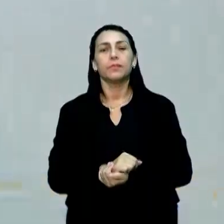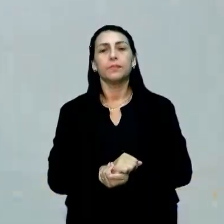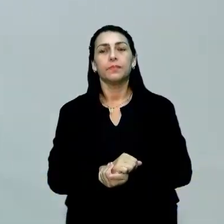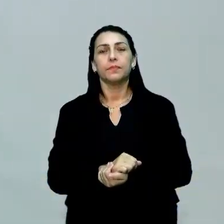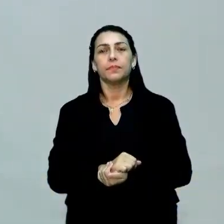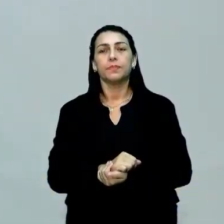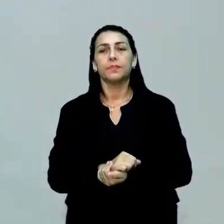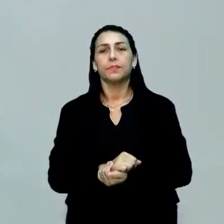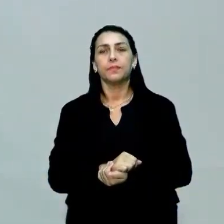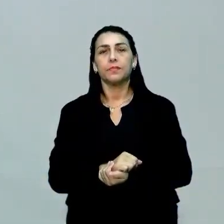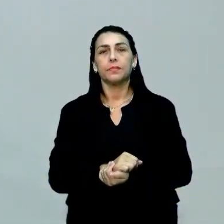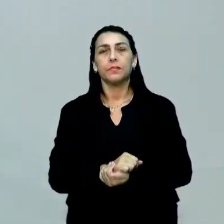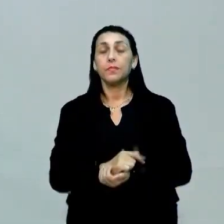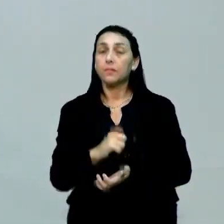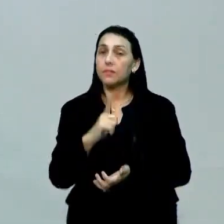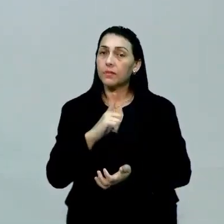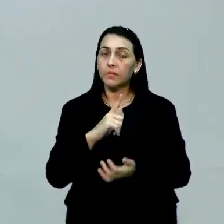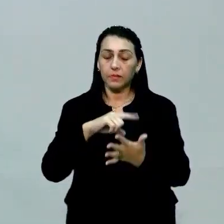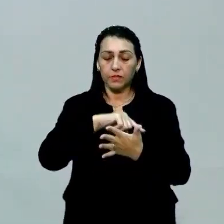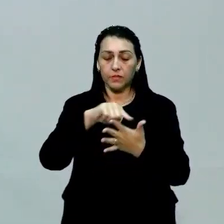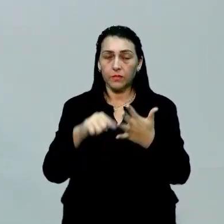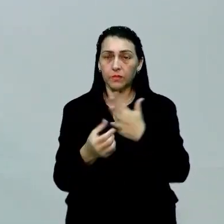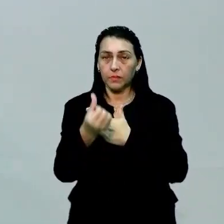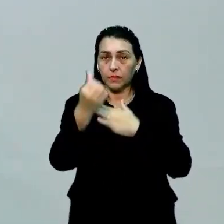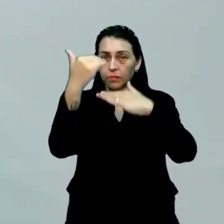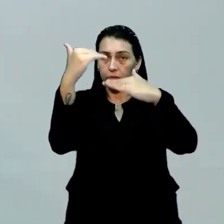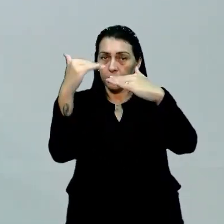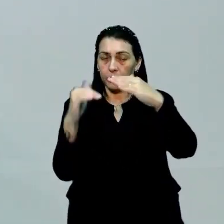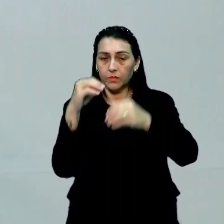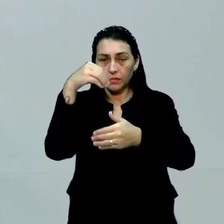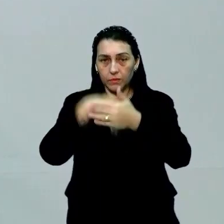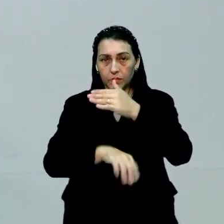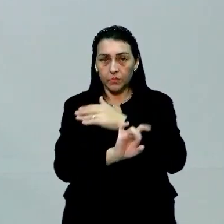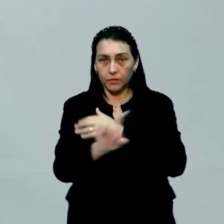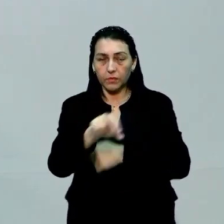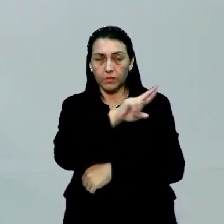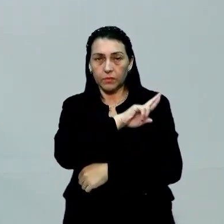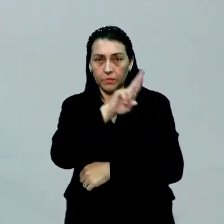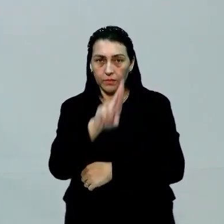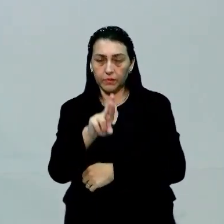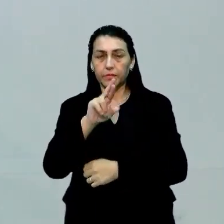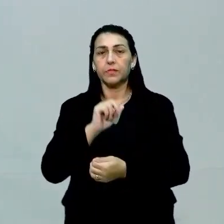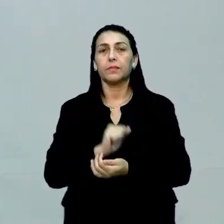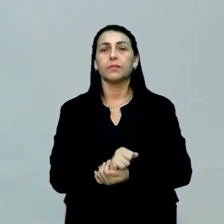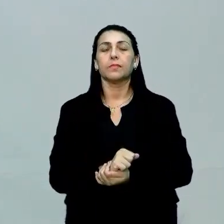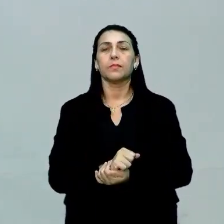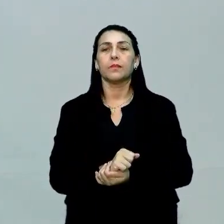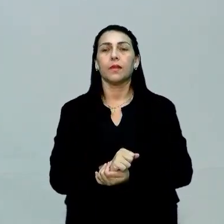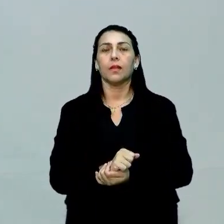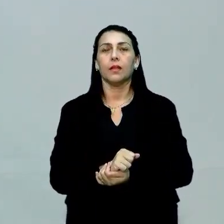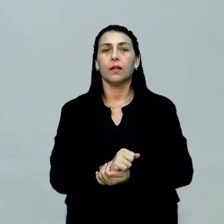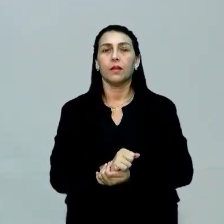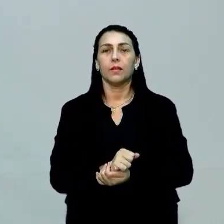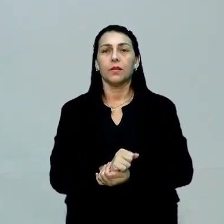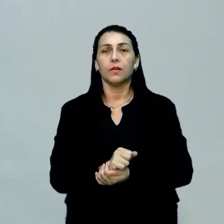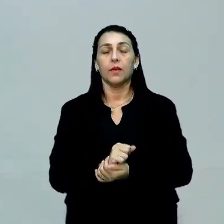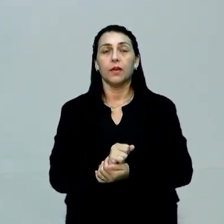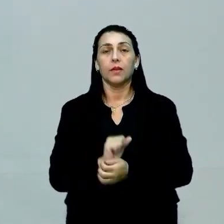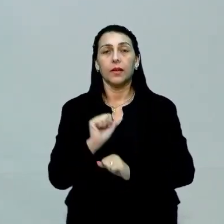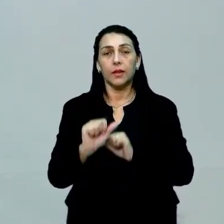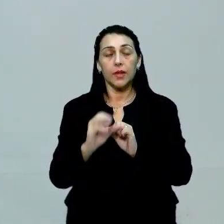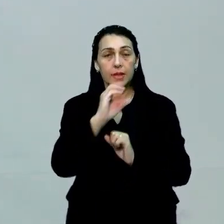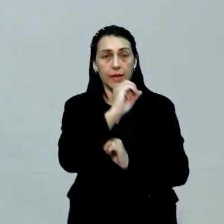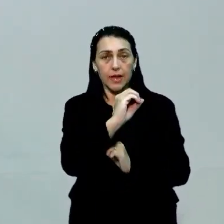Tá. Nós temos 6 níveis dentro de cada competência. Esses níveis, eles variam de